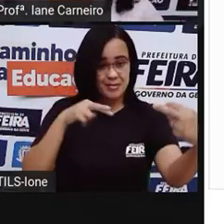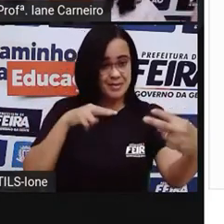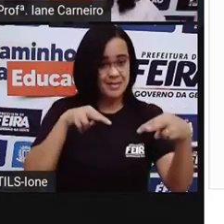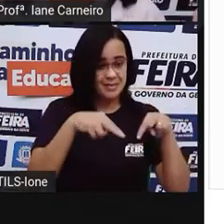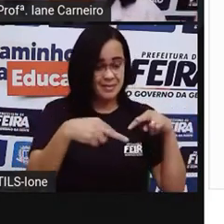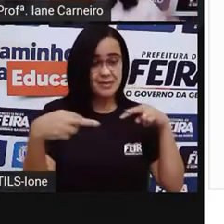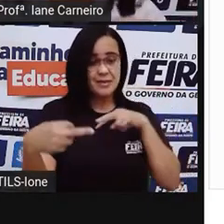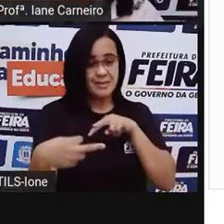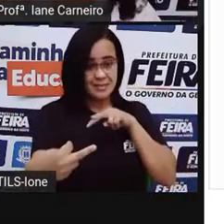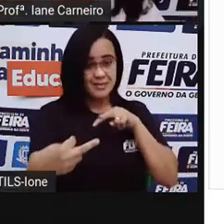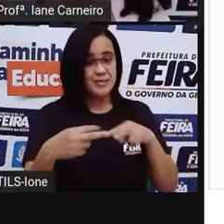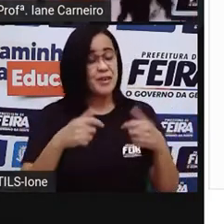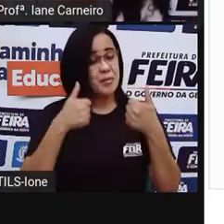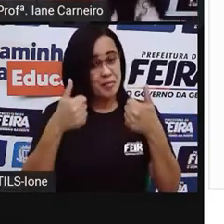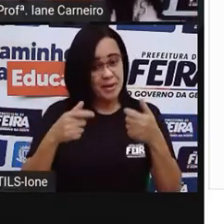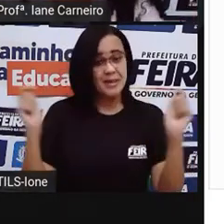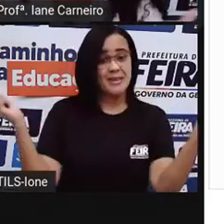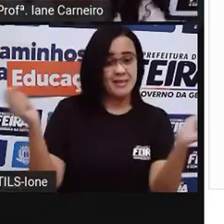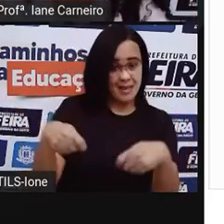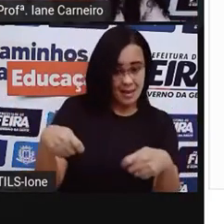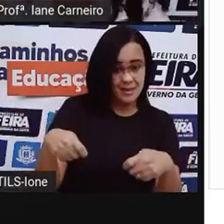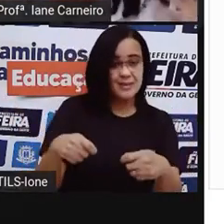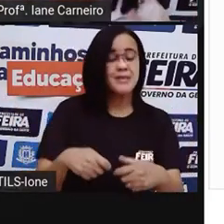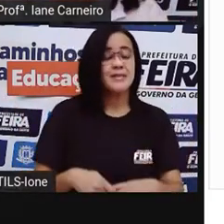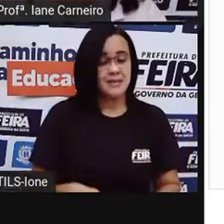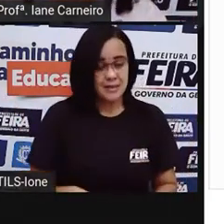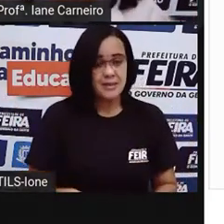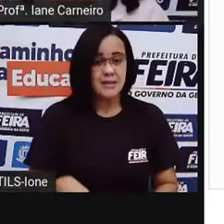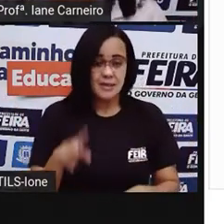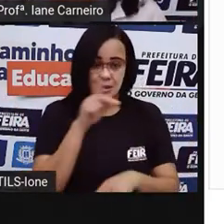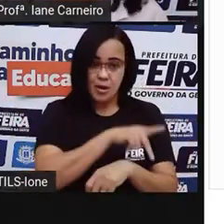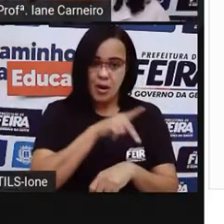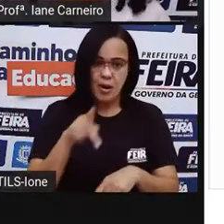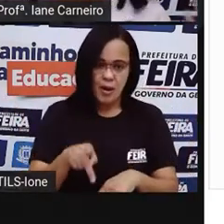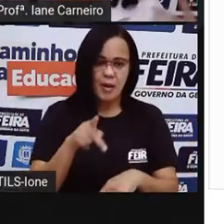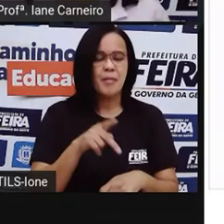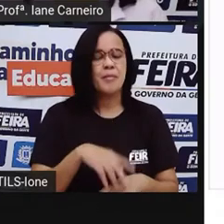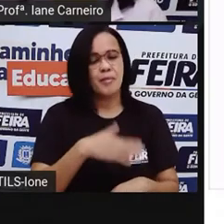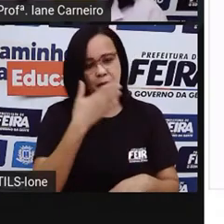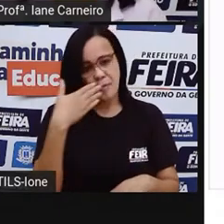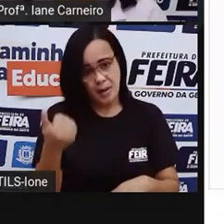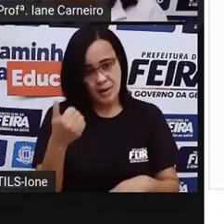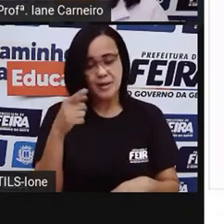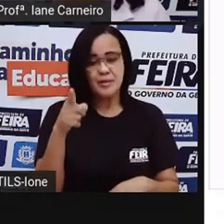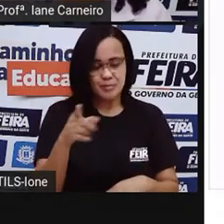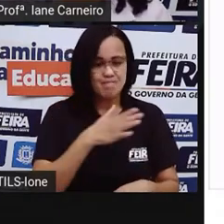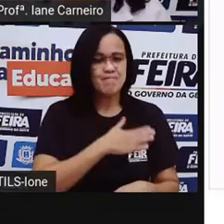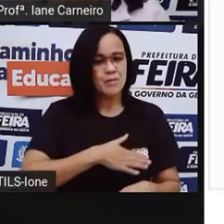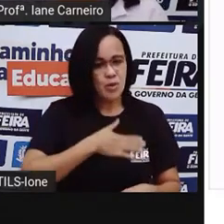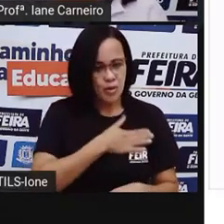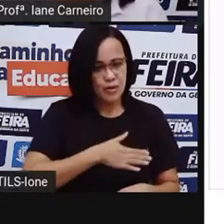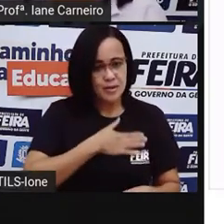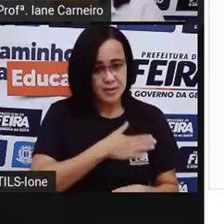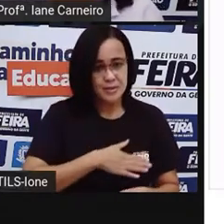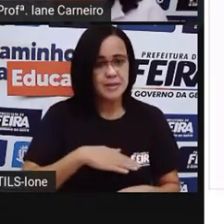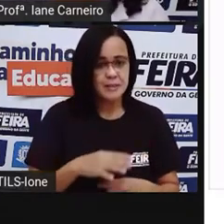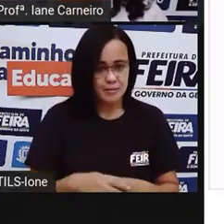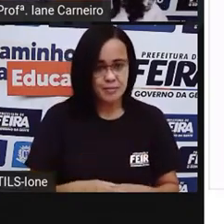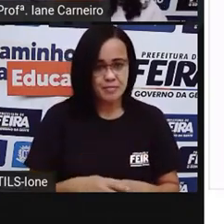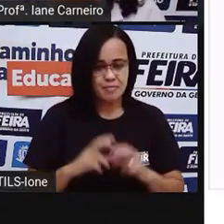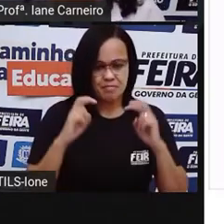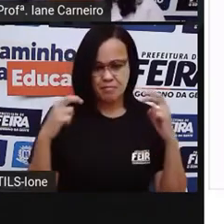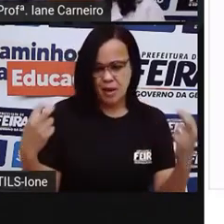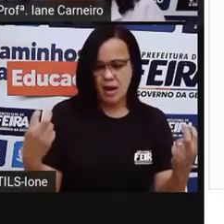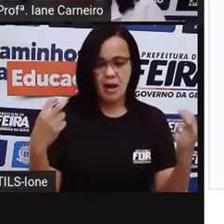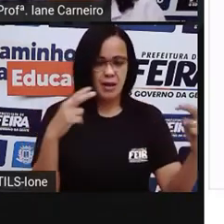se vê, né? A Pró também vê todo mundo ali ao mesmo tempo, né? Então não fica uma criança lá na frente sem ver a outra, que fica de